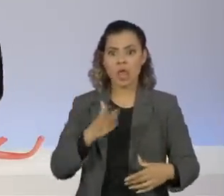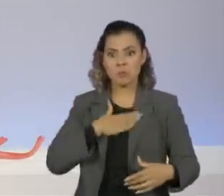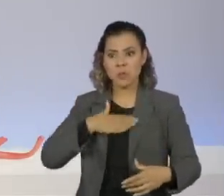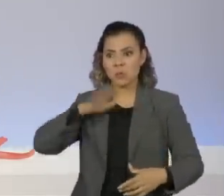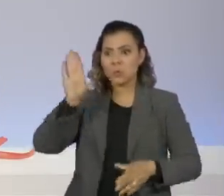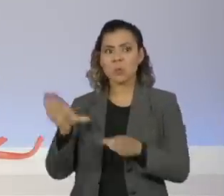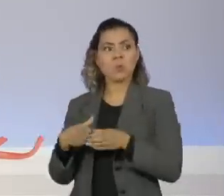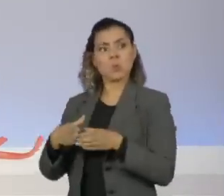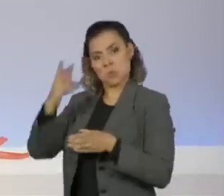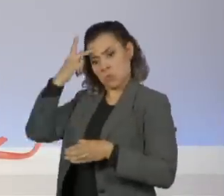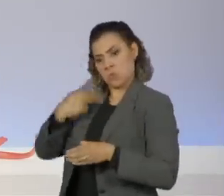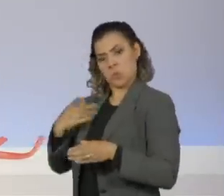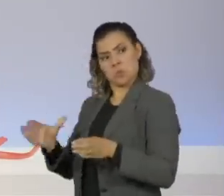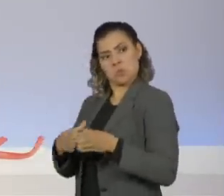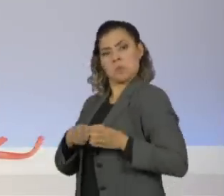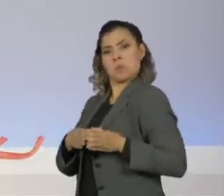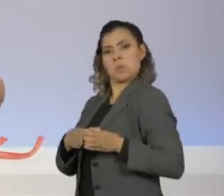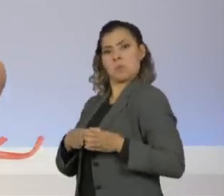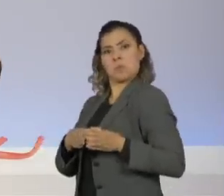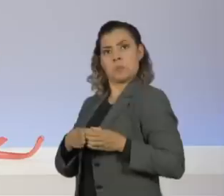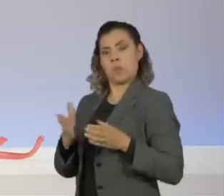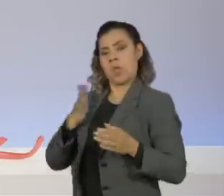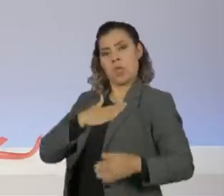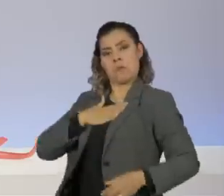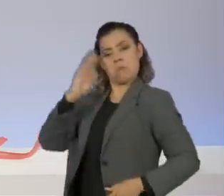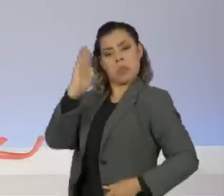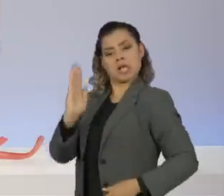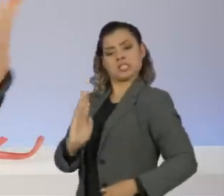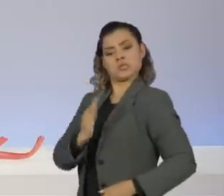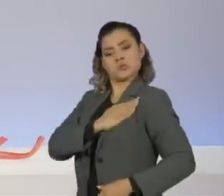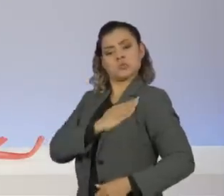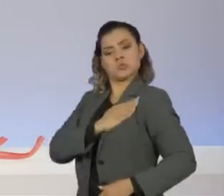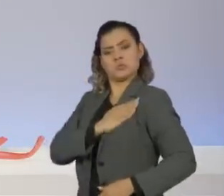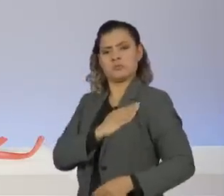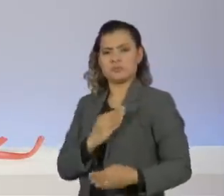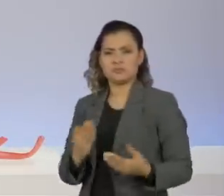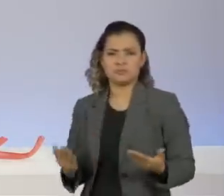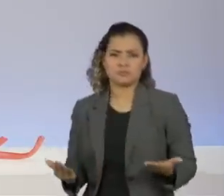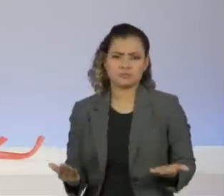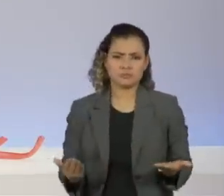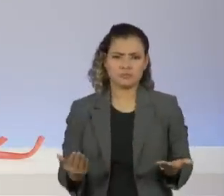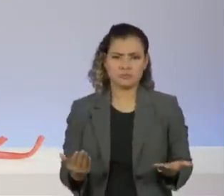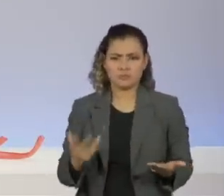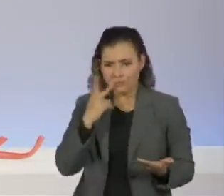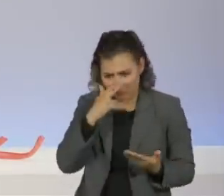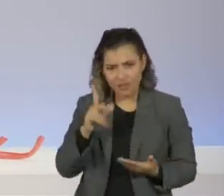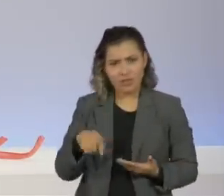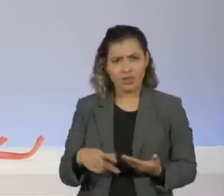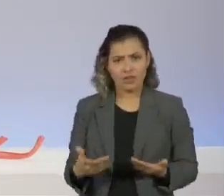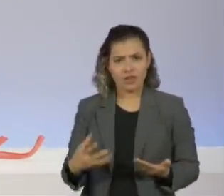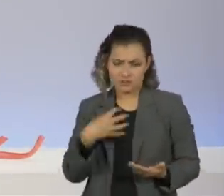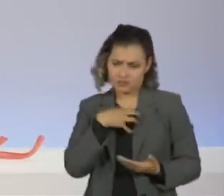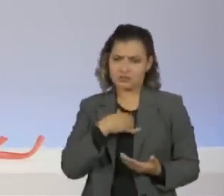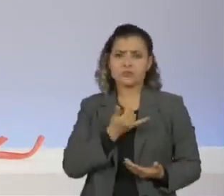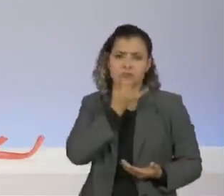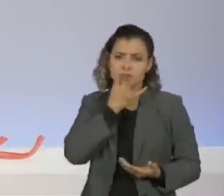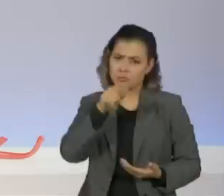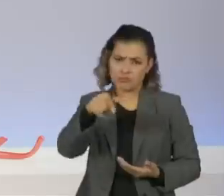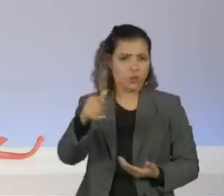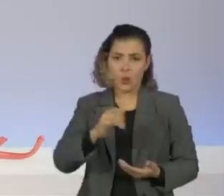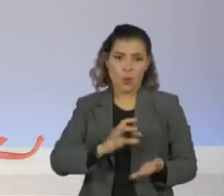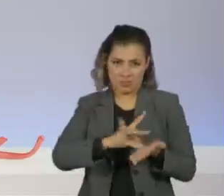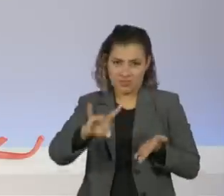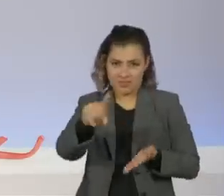grupinho, boto minha pochete da bandeira brasileira que é o máximo icônico da cafonice, que é tudo que você mais odeia.